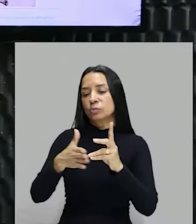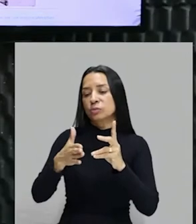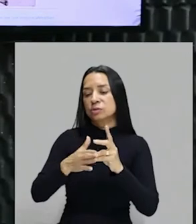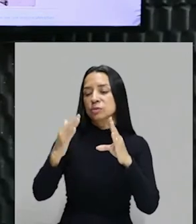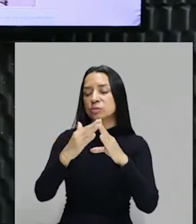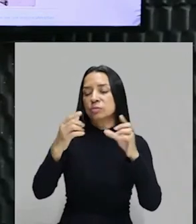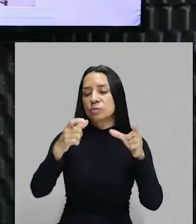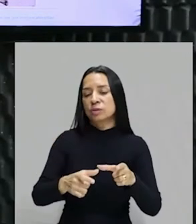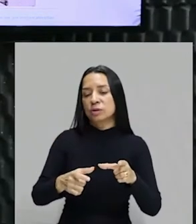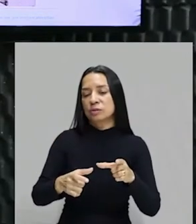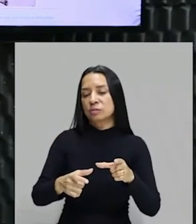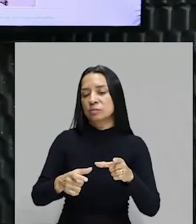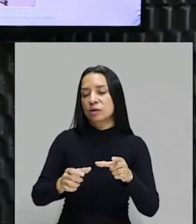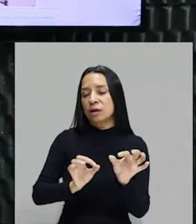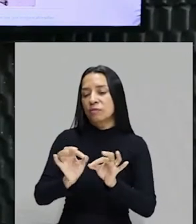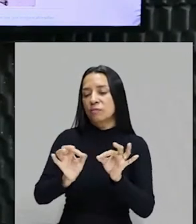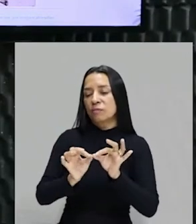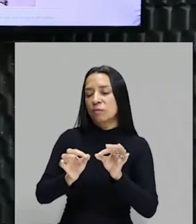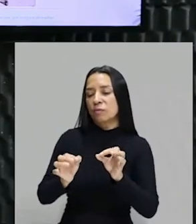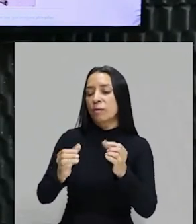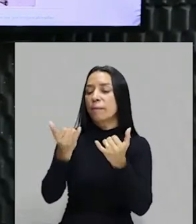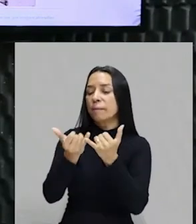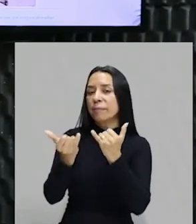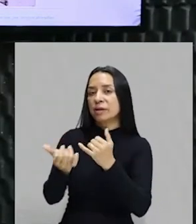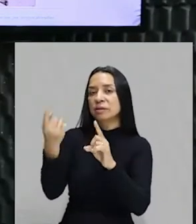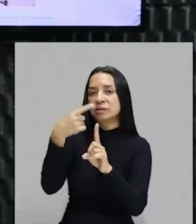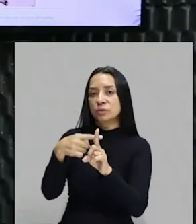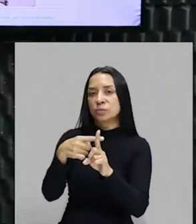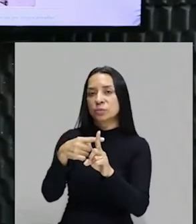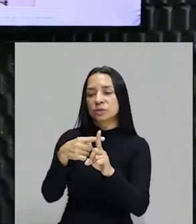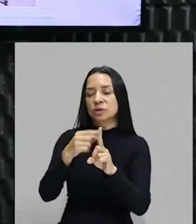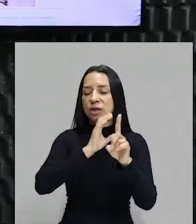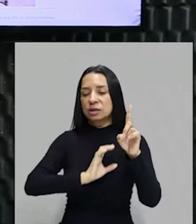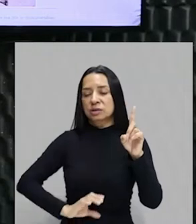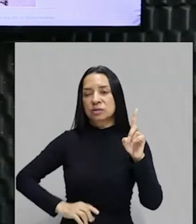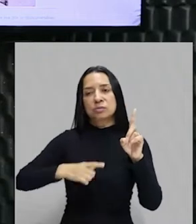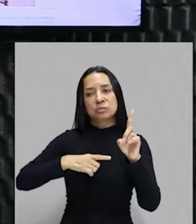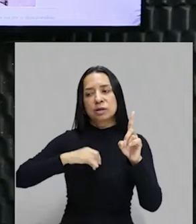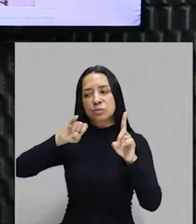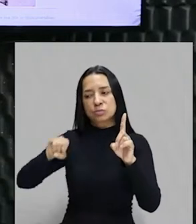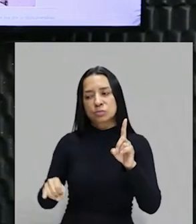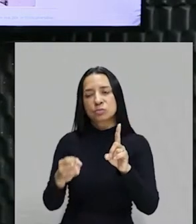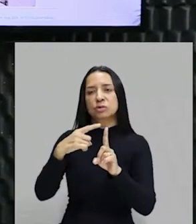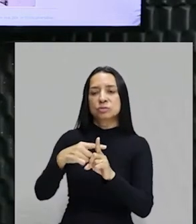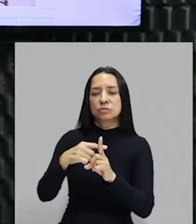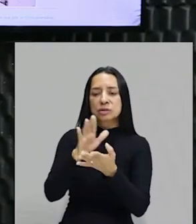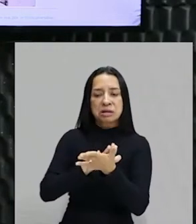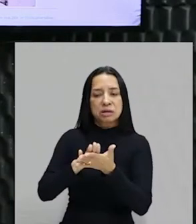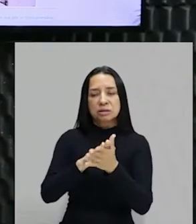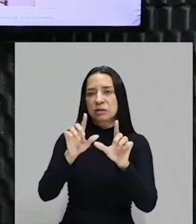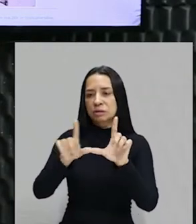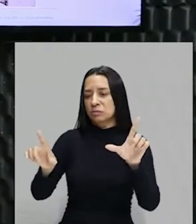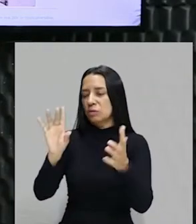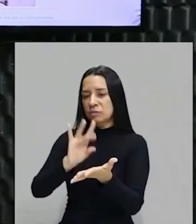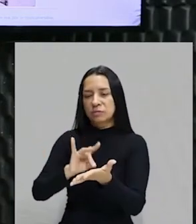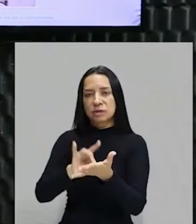índio está no formato da cruz cristã. Ainda tem um jesuíta aí, ou seja, nada no quadro é verdade, porque